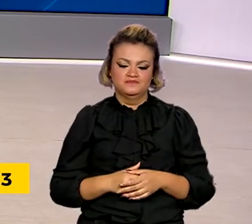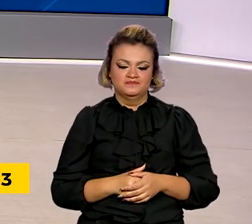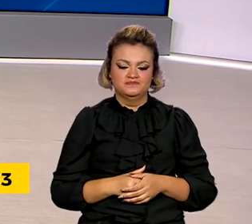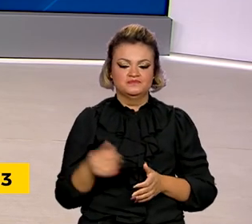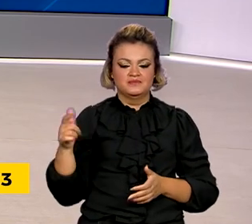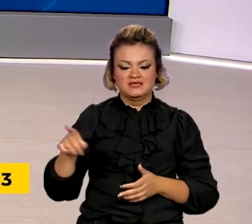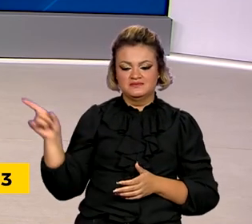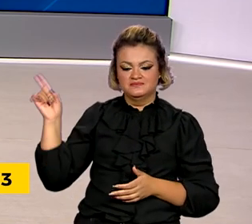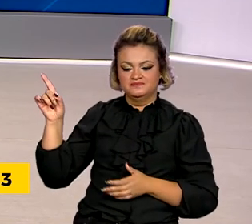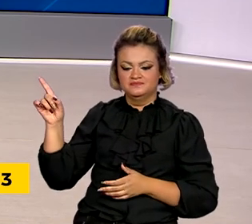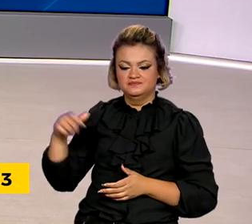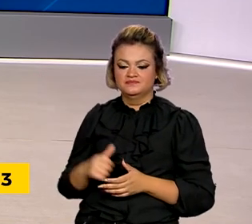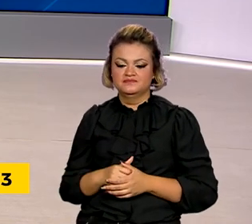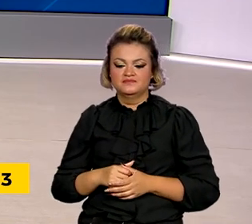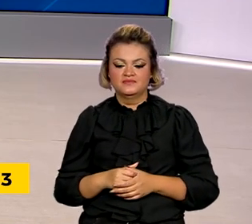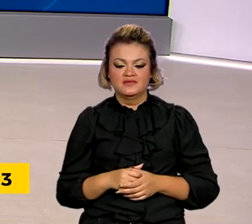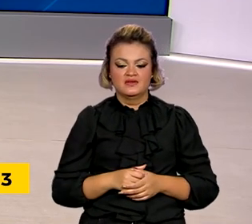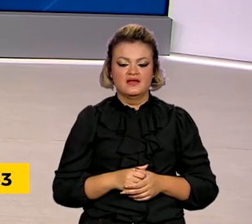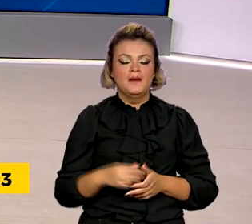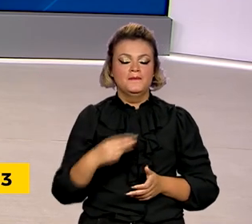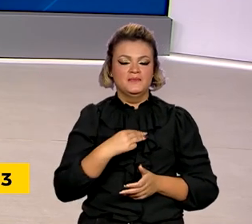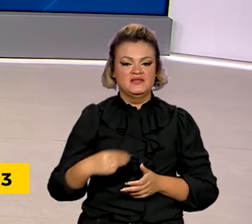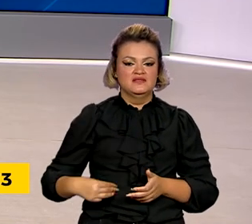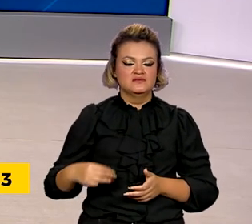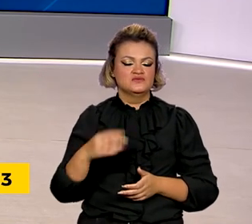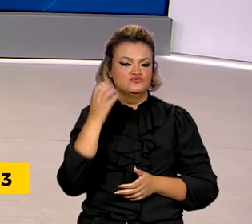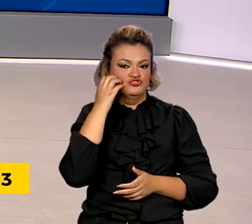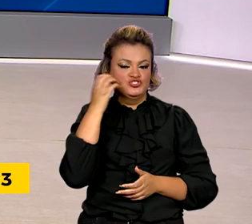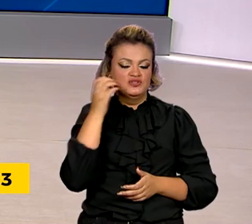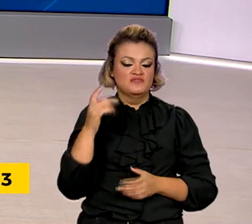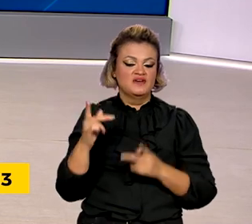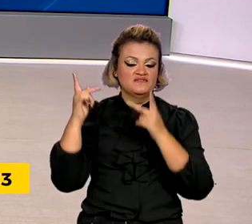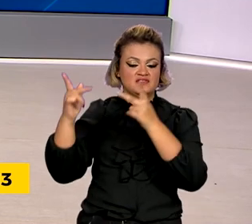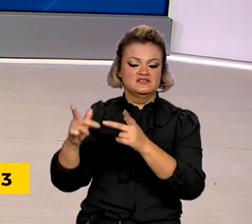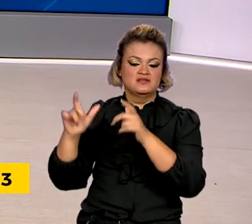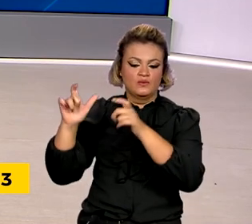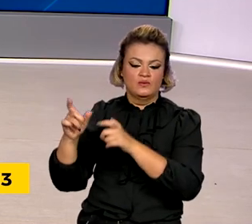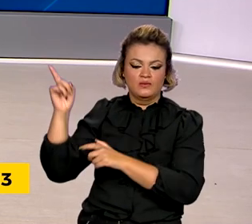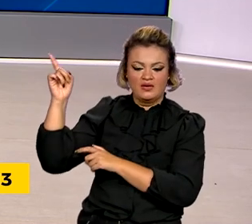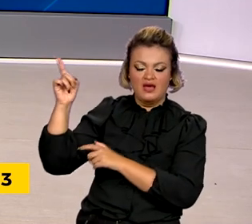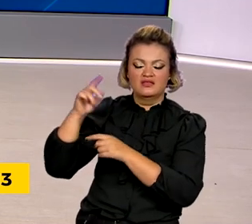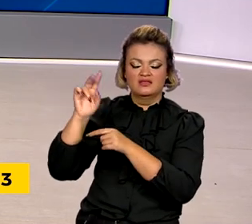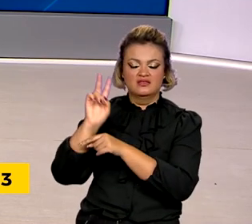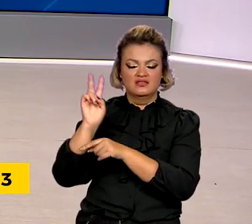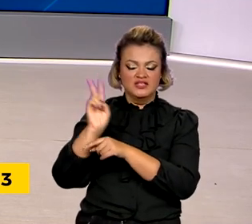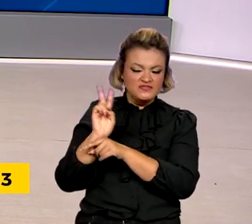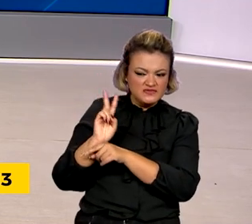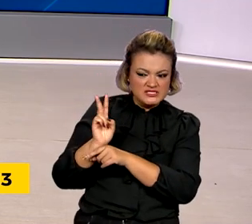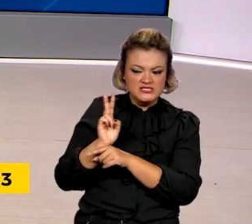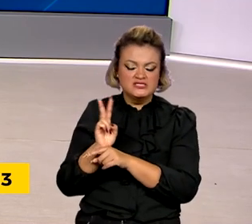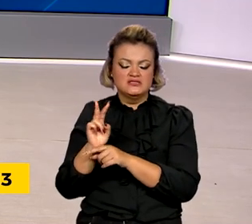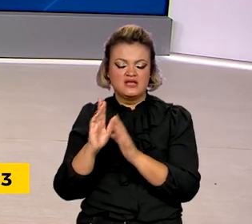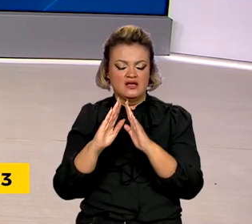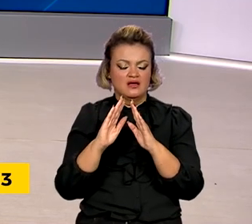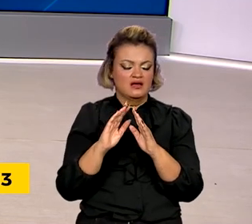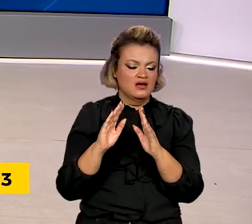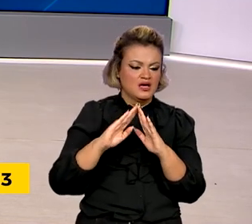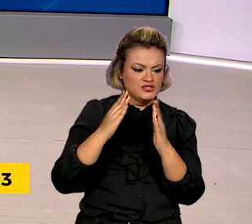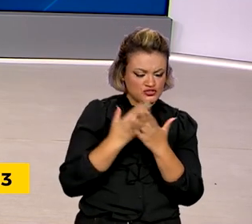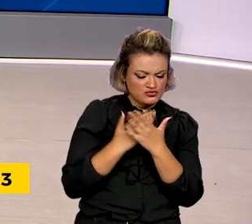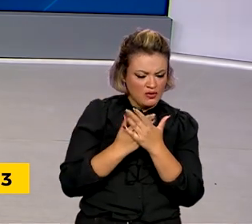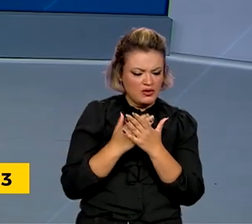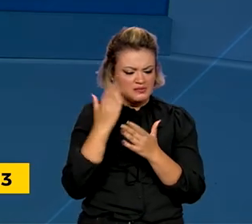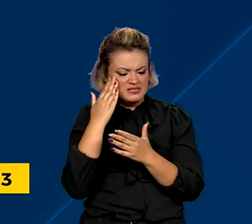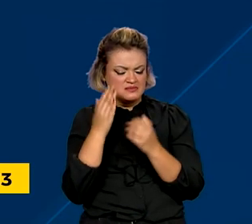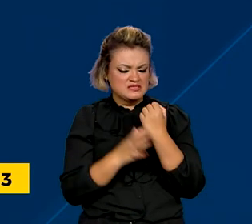Segurança nas escolas. Ministro Flávio Dino visita o Cyberlab, que monitora a operação Escola Segura. Será feito um